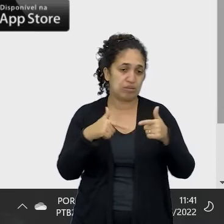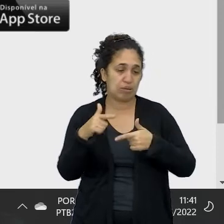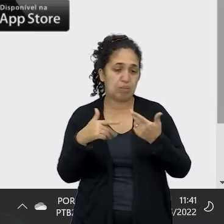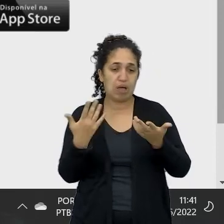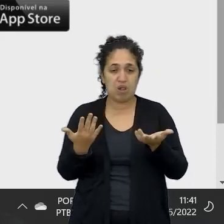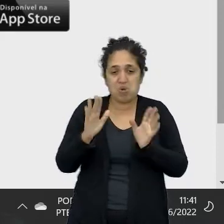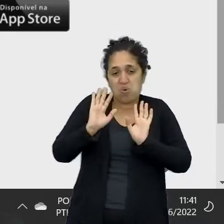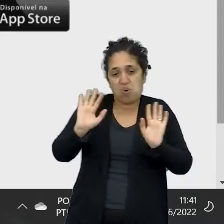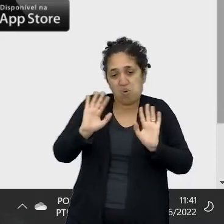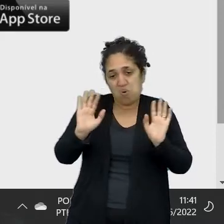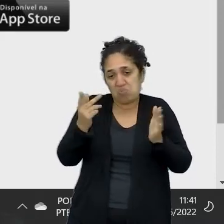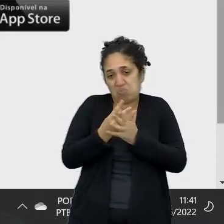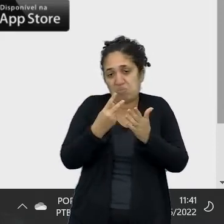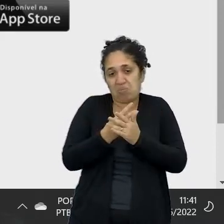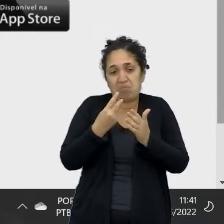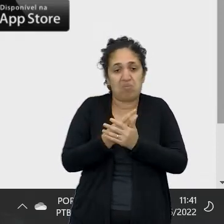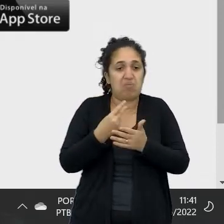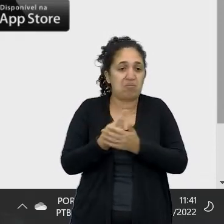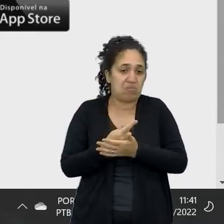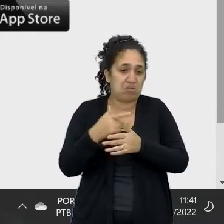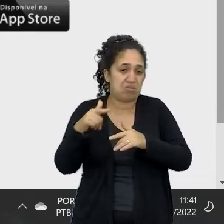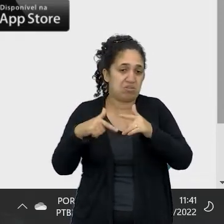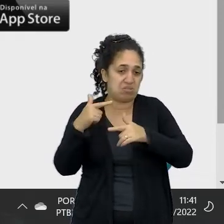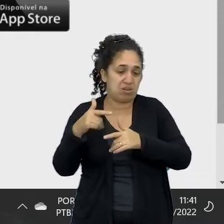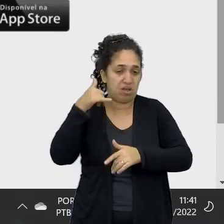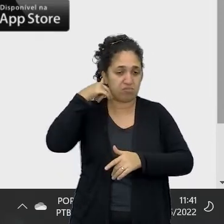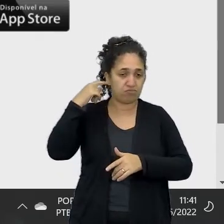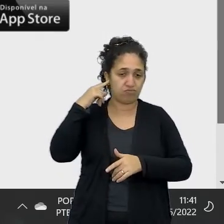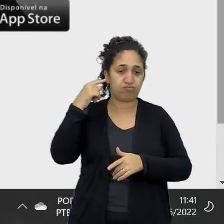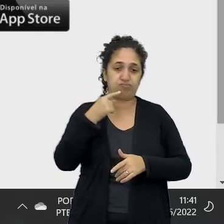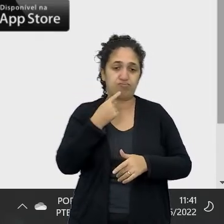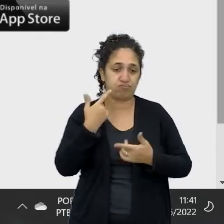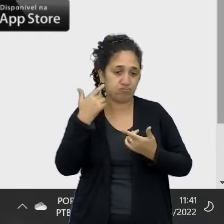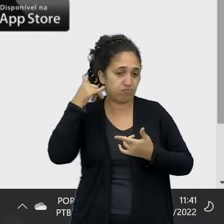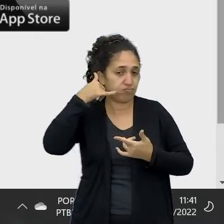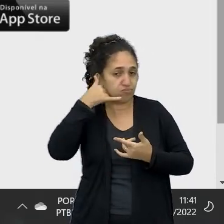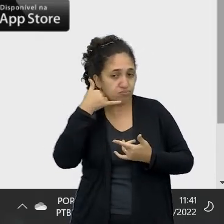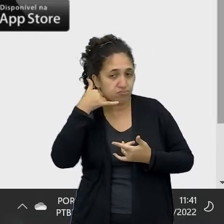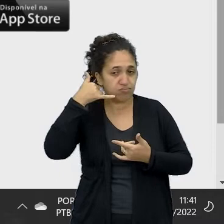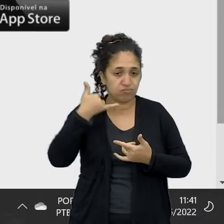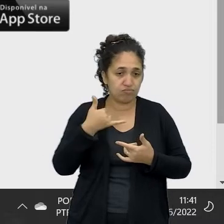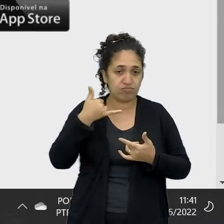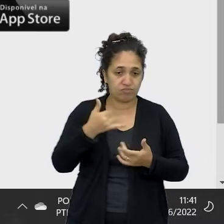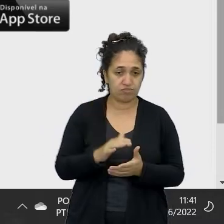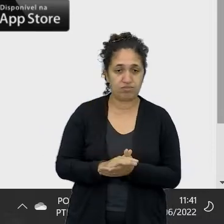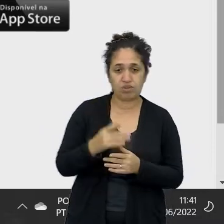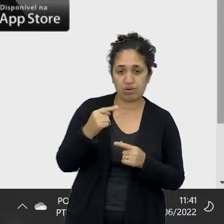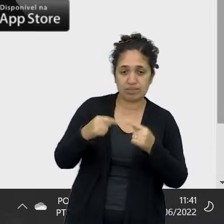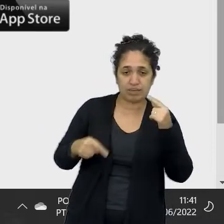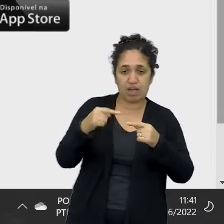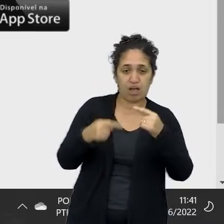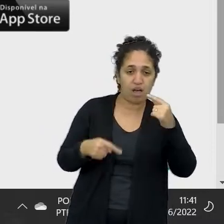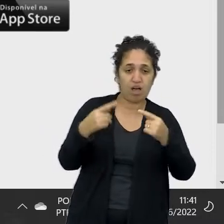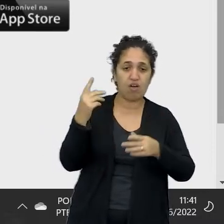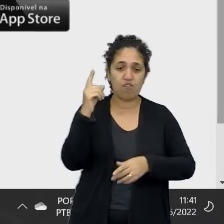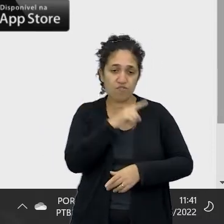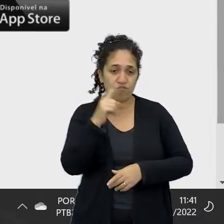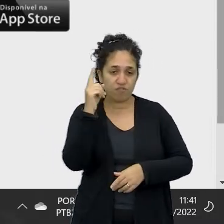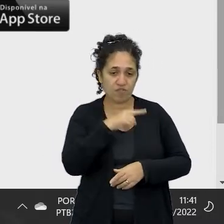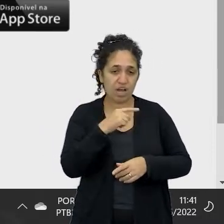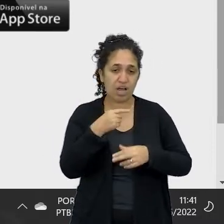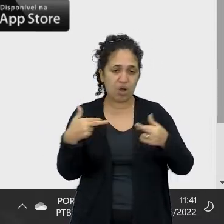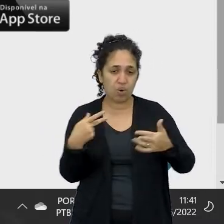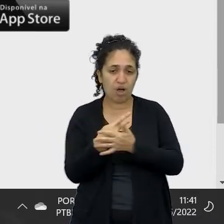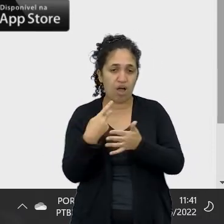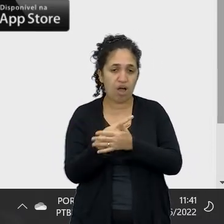irresponsabilidades de serviço e telecomunicação, interrupções, falhas e imprecisões,